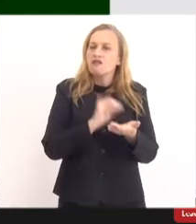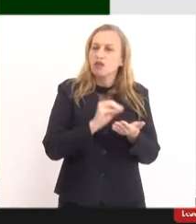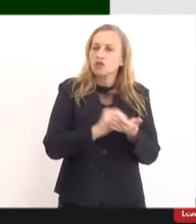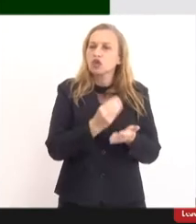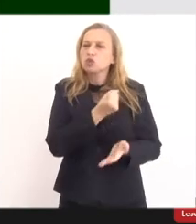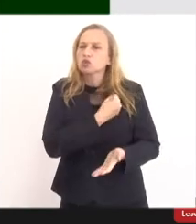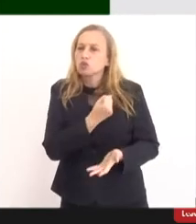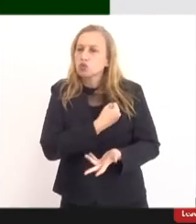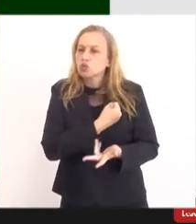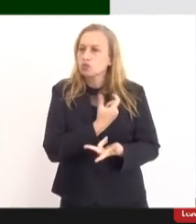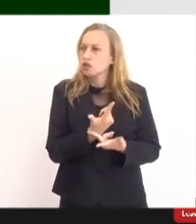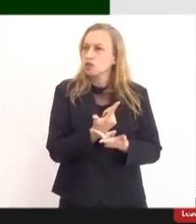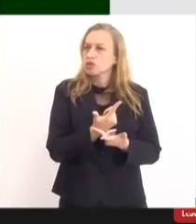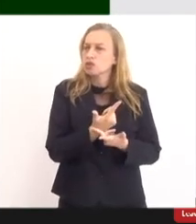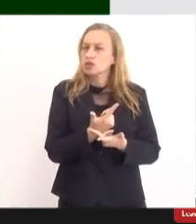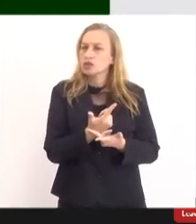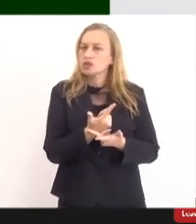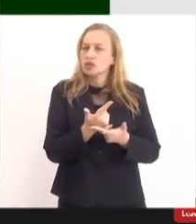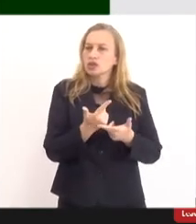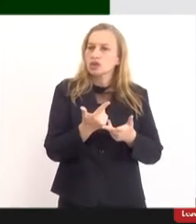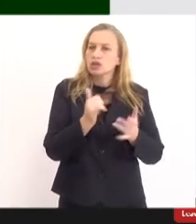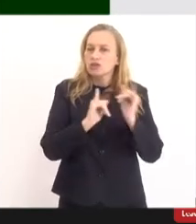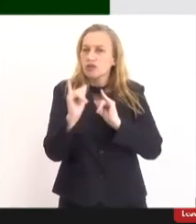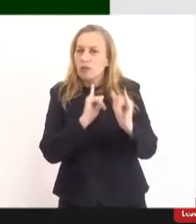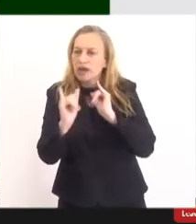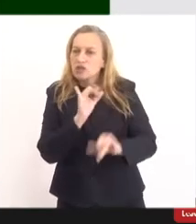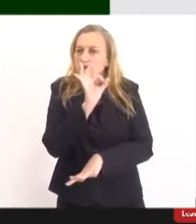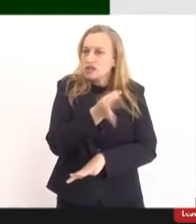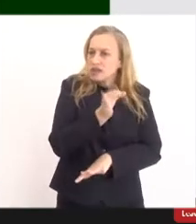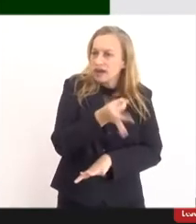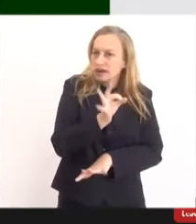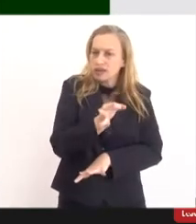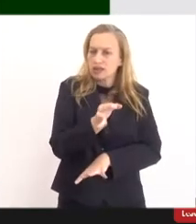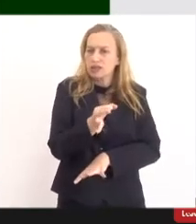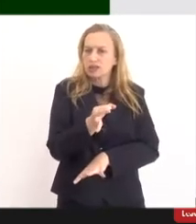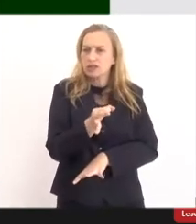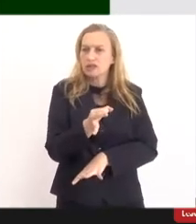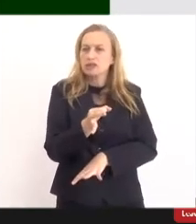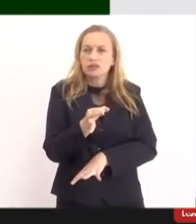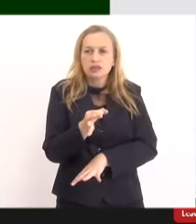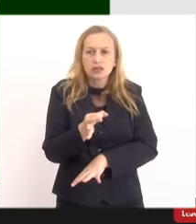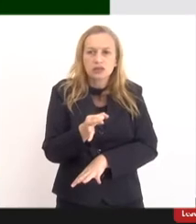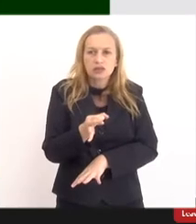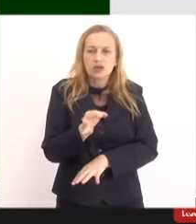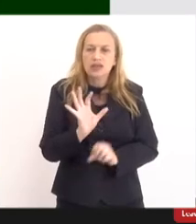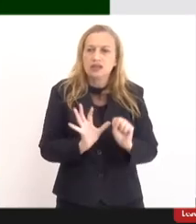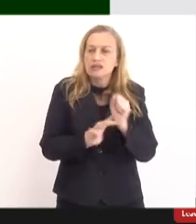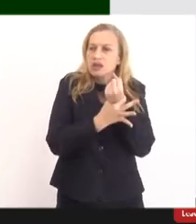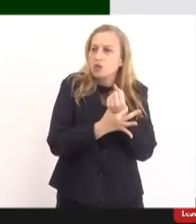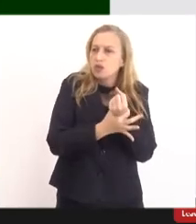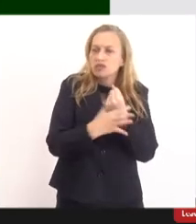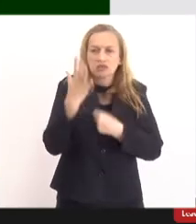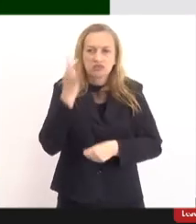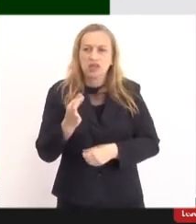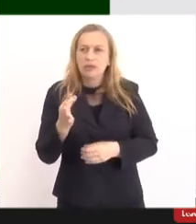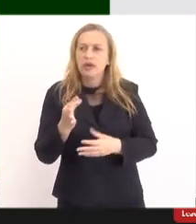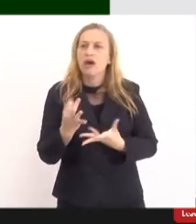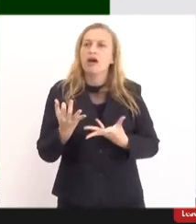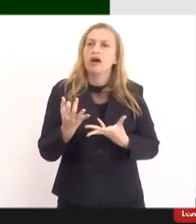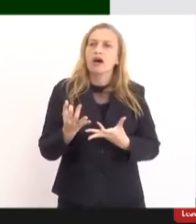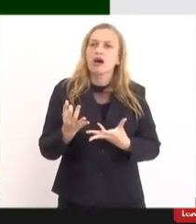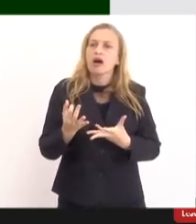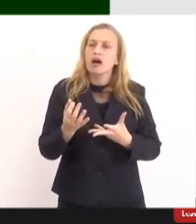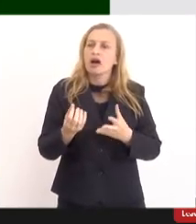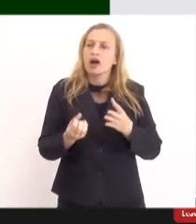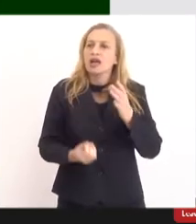dados de imunidade celular. Então, não se sabe quanto tempo dura essa proteção. E aí, a